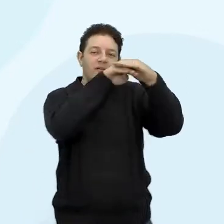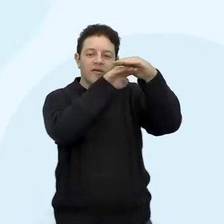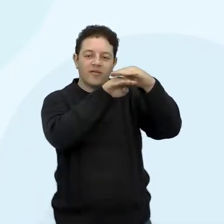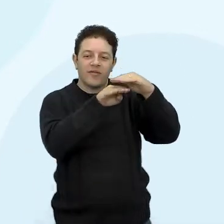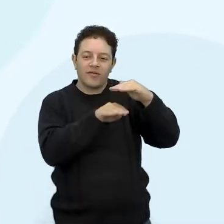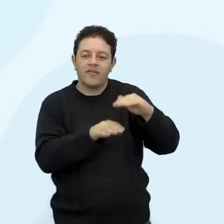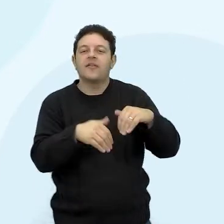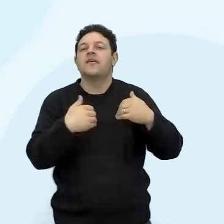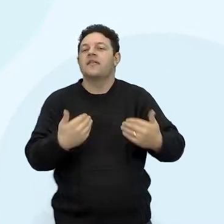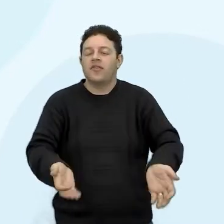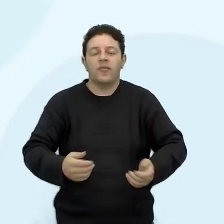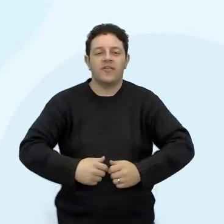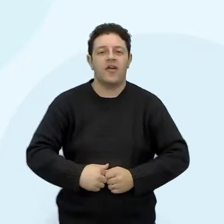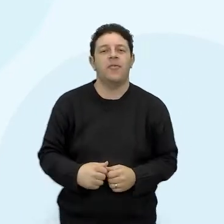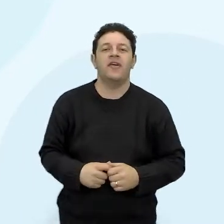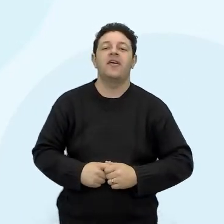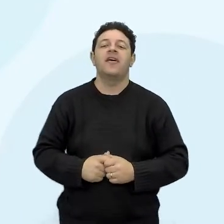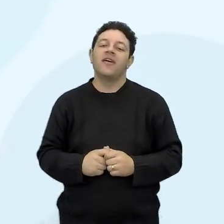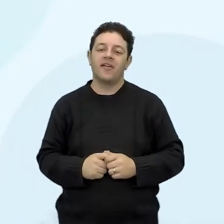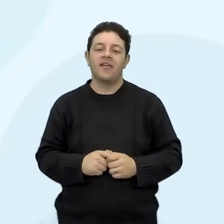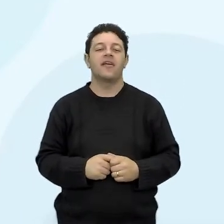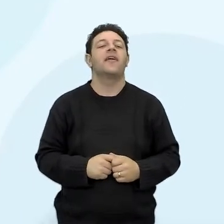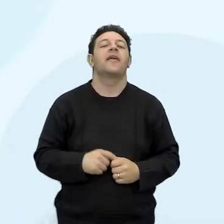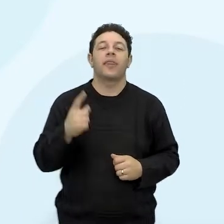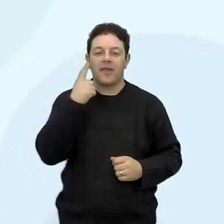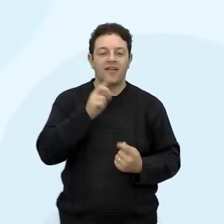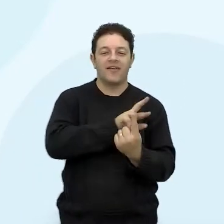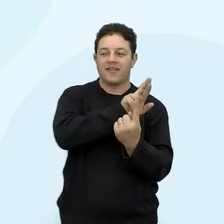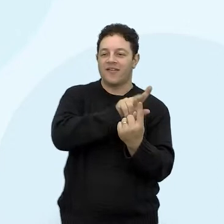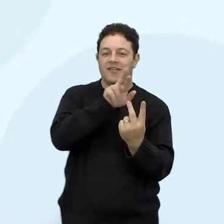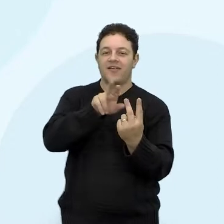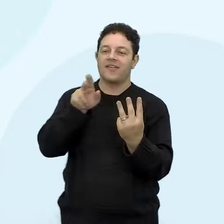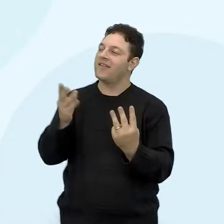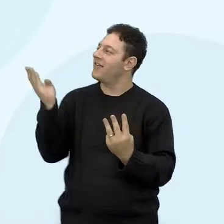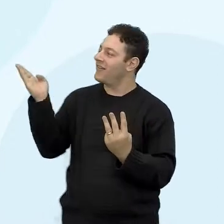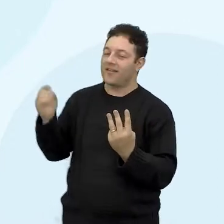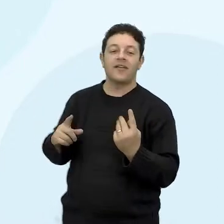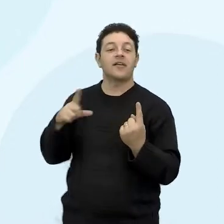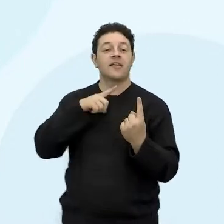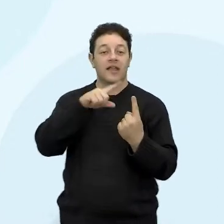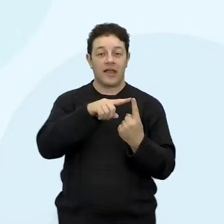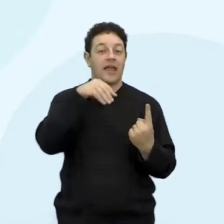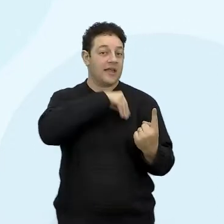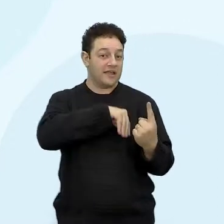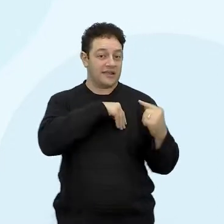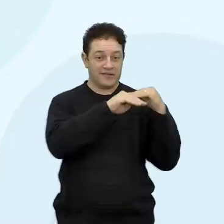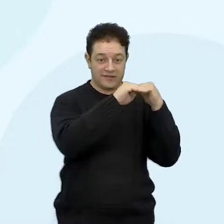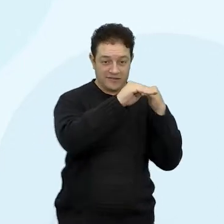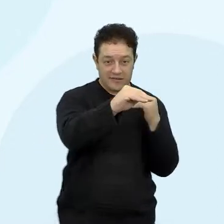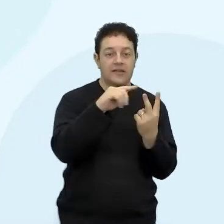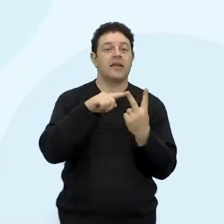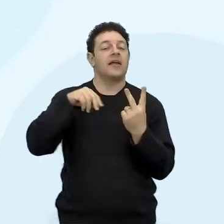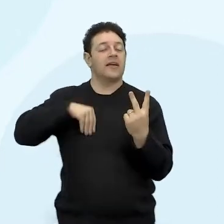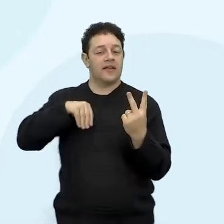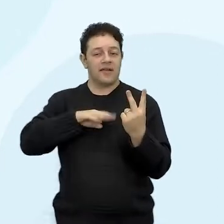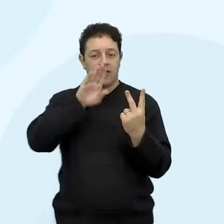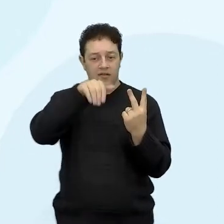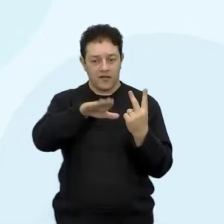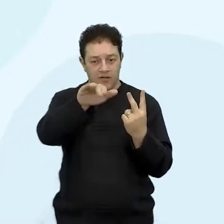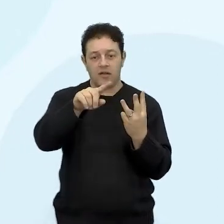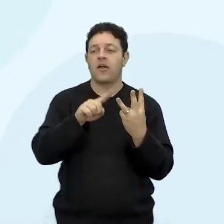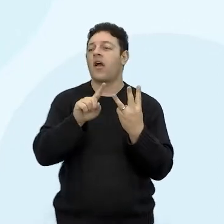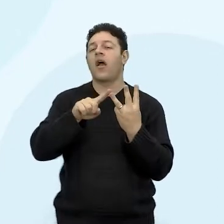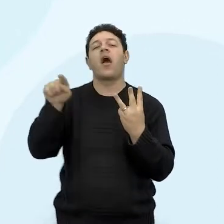investimento você faz? Você sabe aí a diferença de renda fixa, renda variável e o que não são